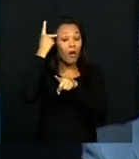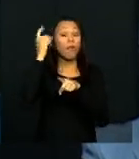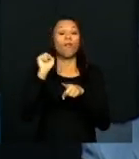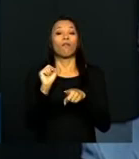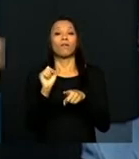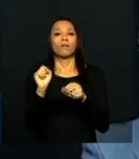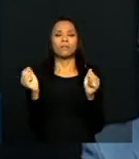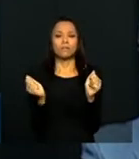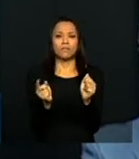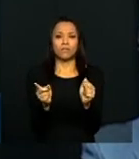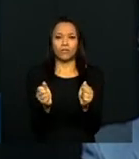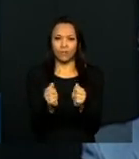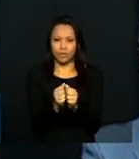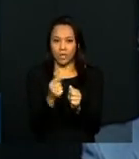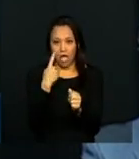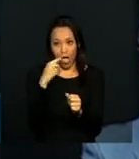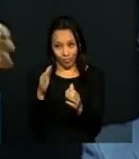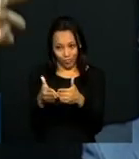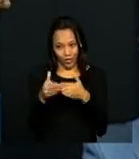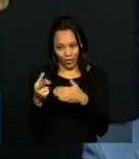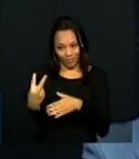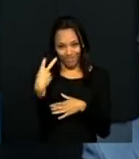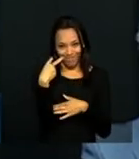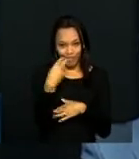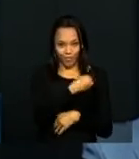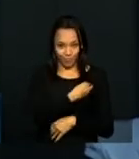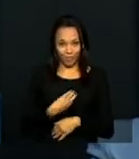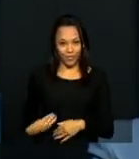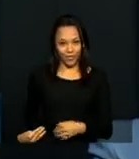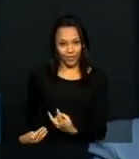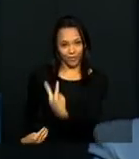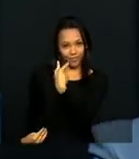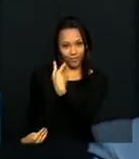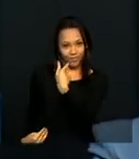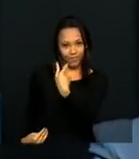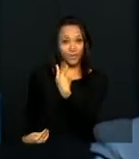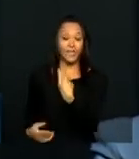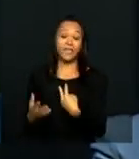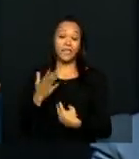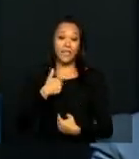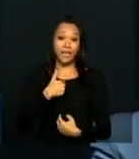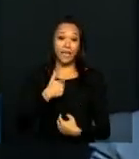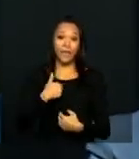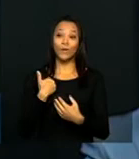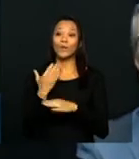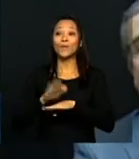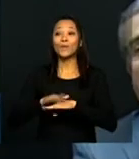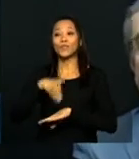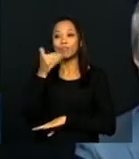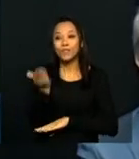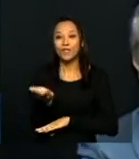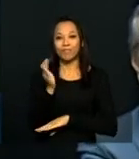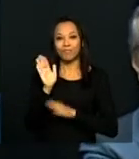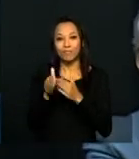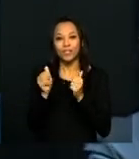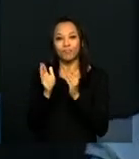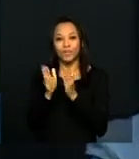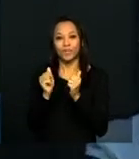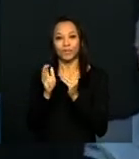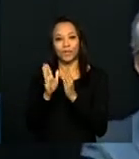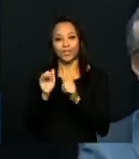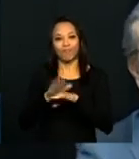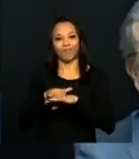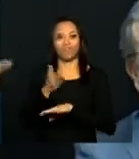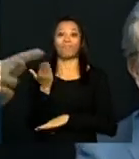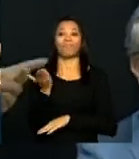e, ministro, presta atenção nesse pedacinho, porque uma das minhas funções é pedinte. Então, é minha